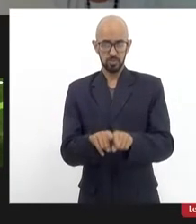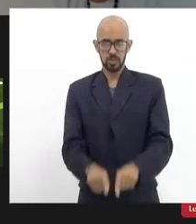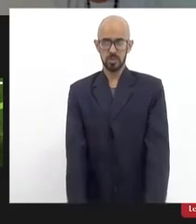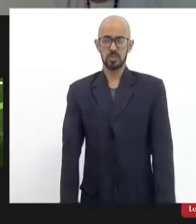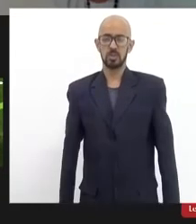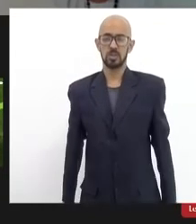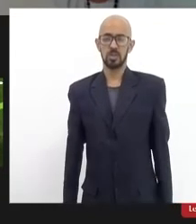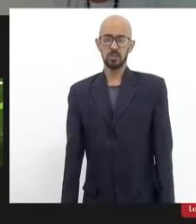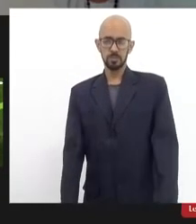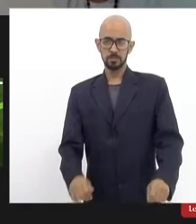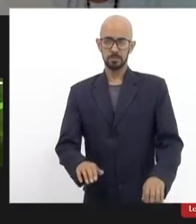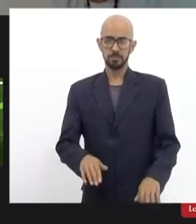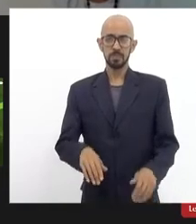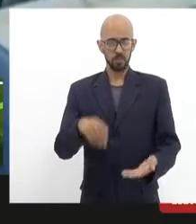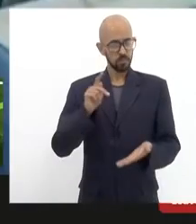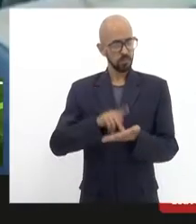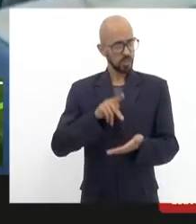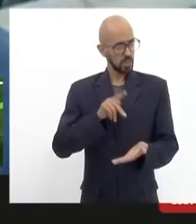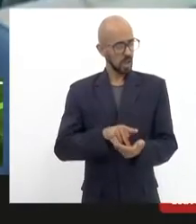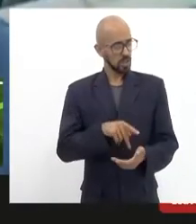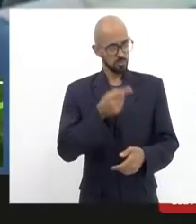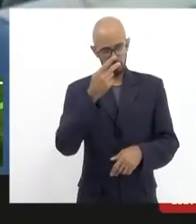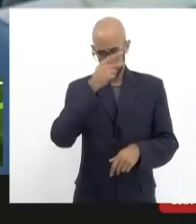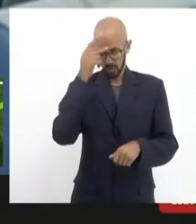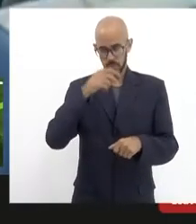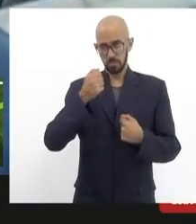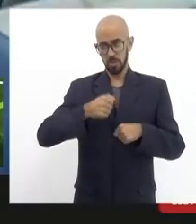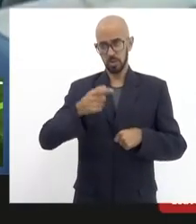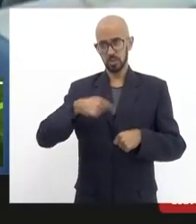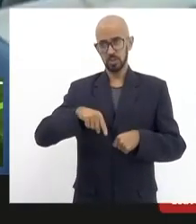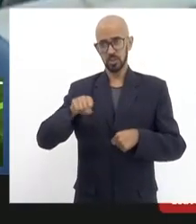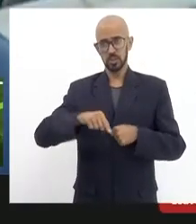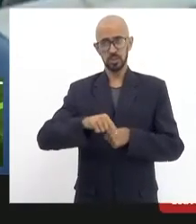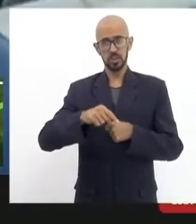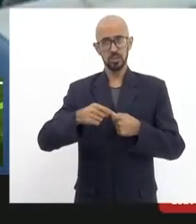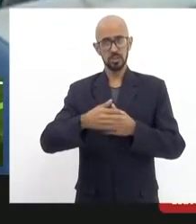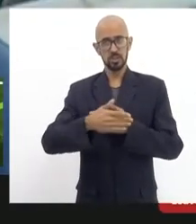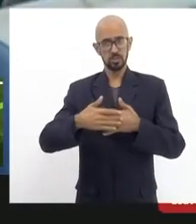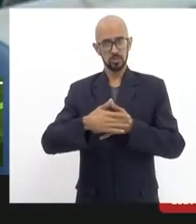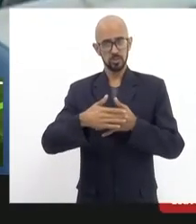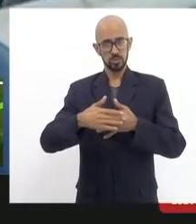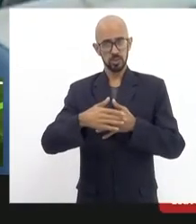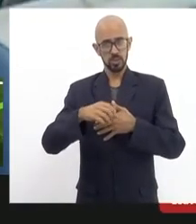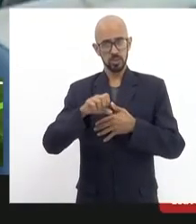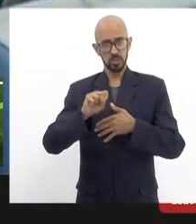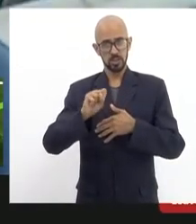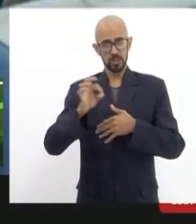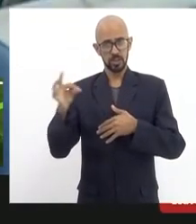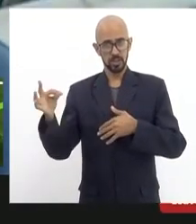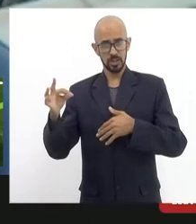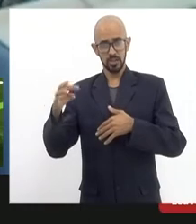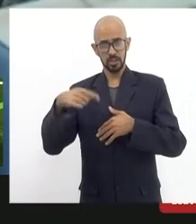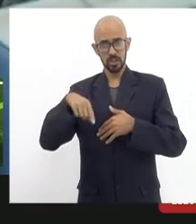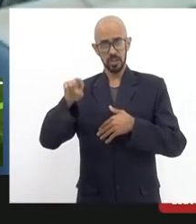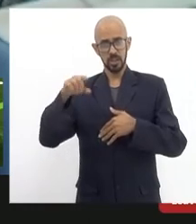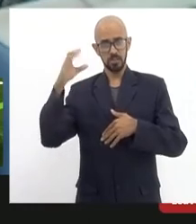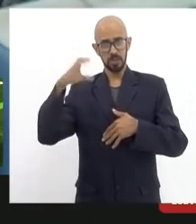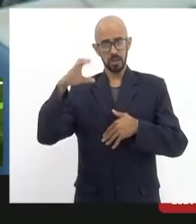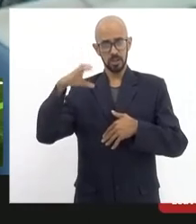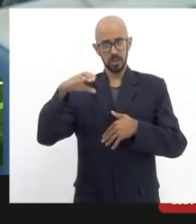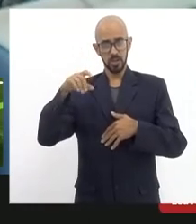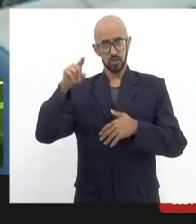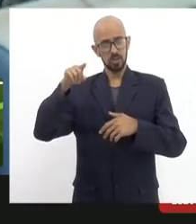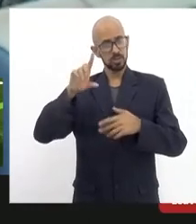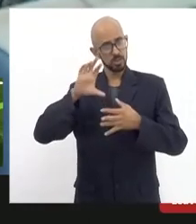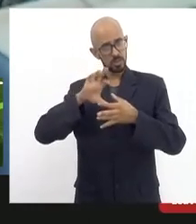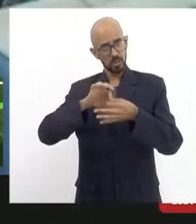exato uma pessoa pode descer de Santa Tereza andar um pouco e pegar a barca para Niterói essa integração é importantíssima inclusive